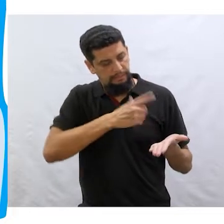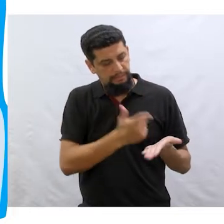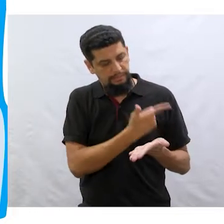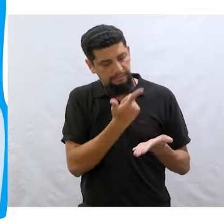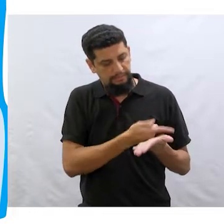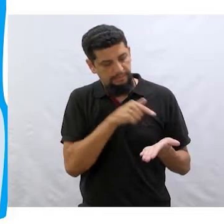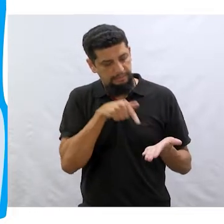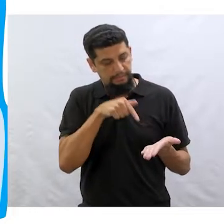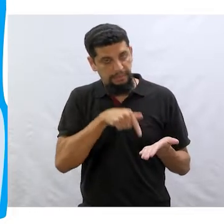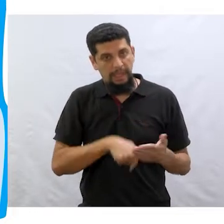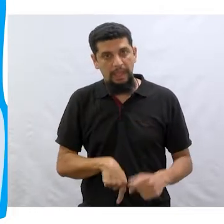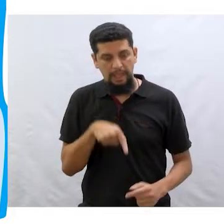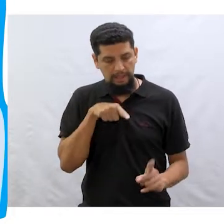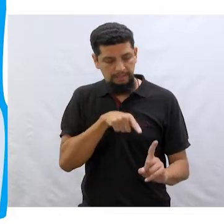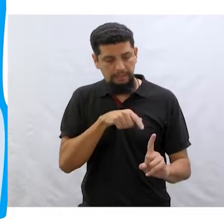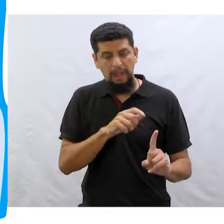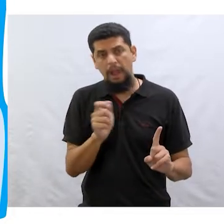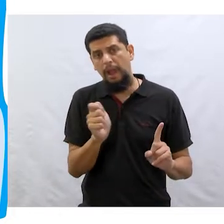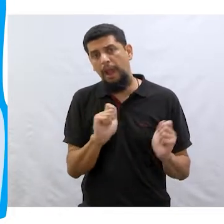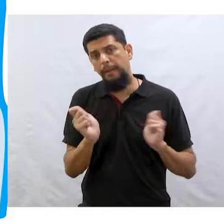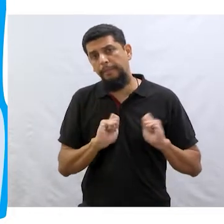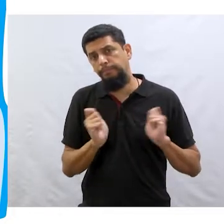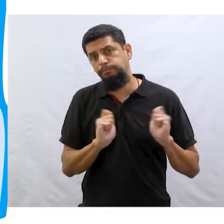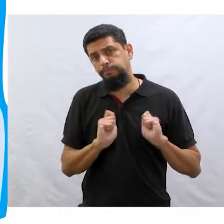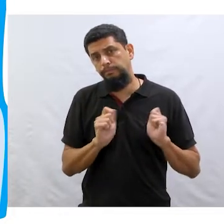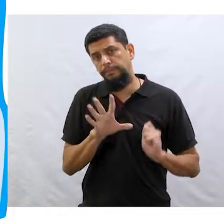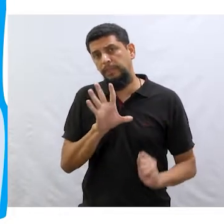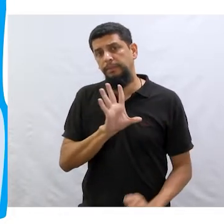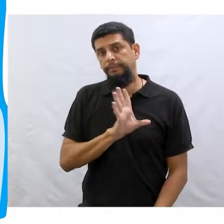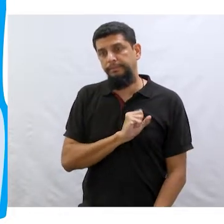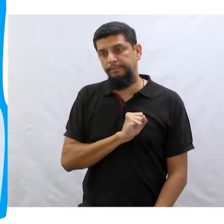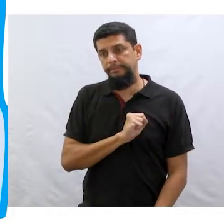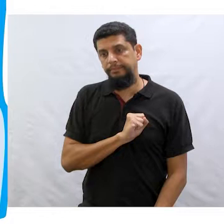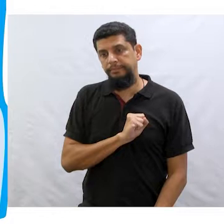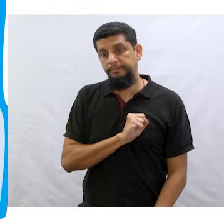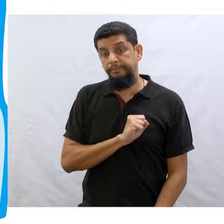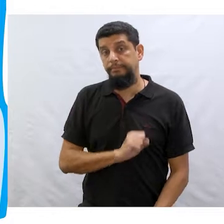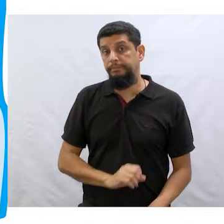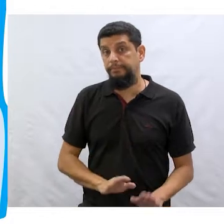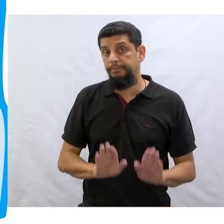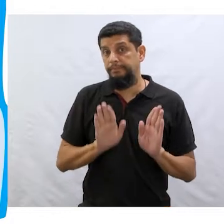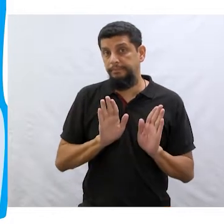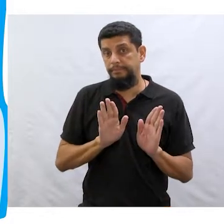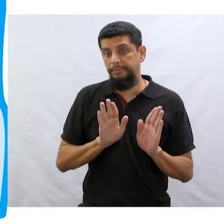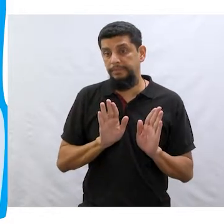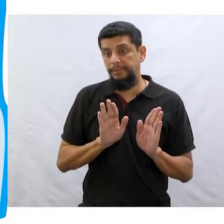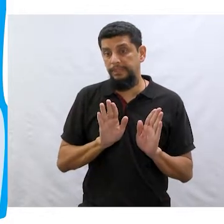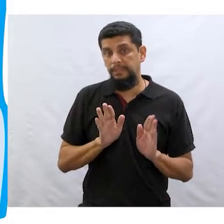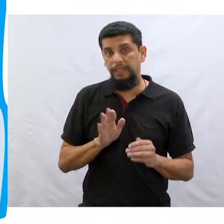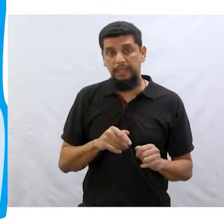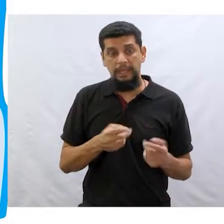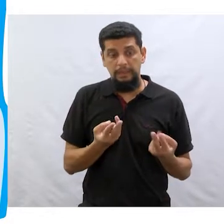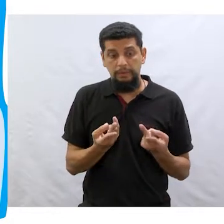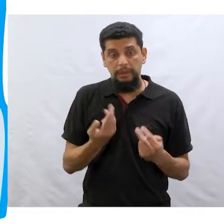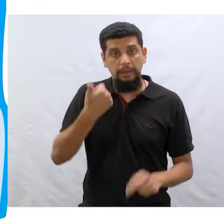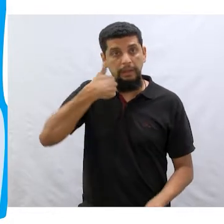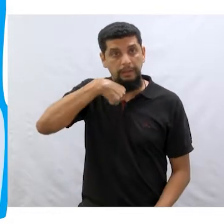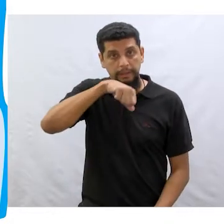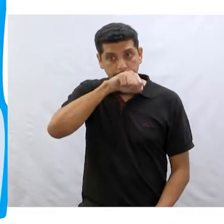Com certeza ele ia amar como eu amei. A não ser que puxasse a mãe.